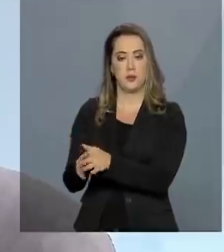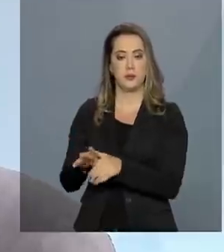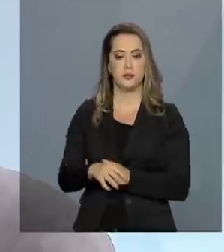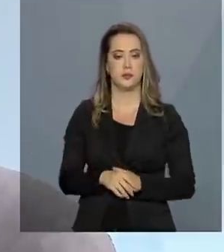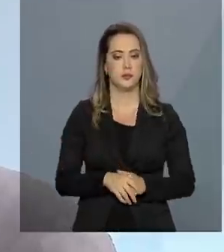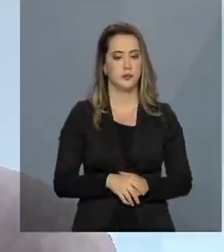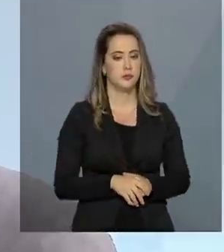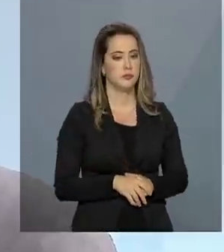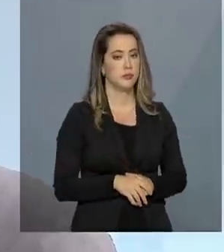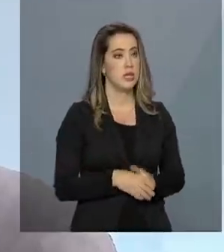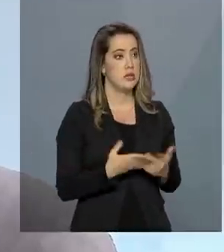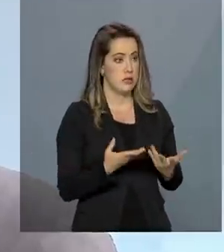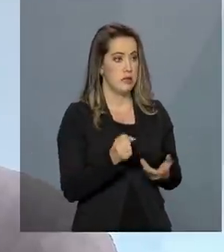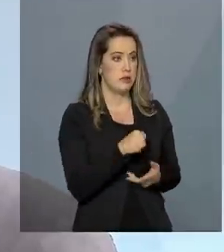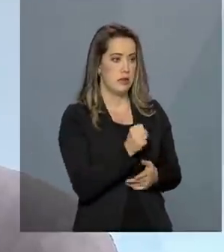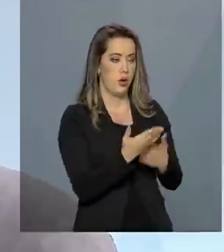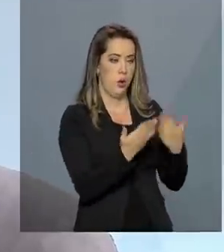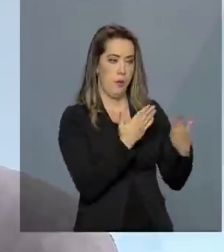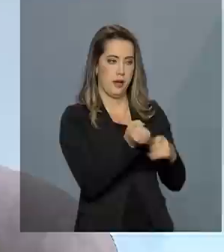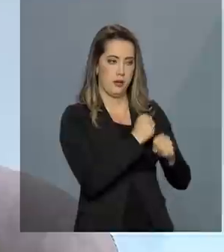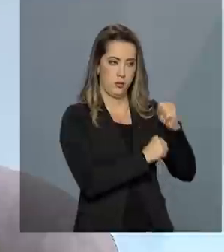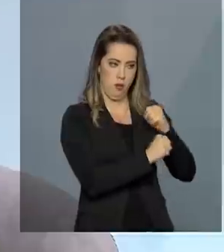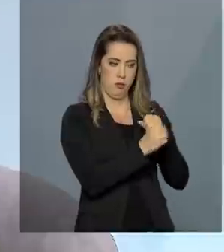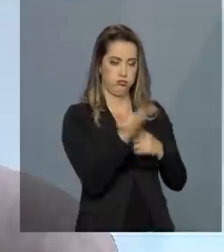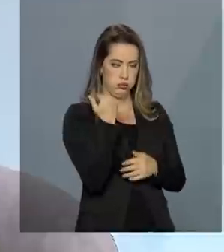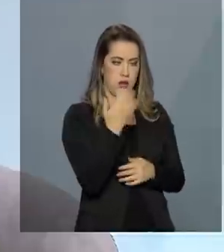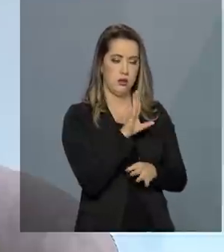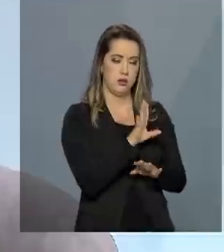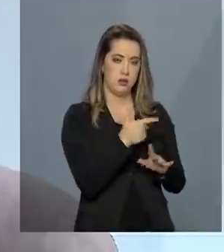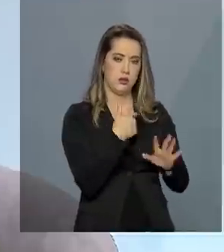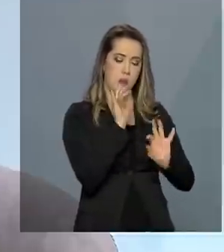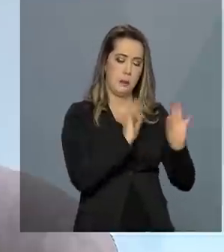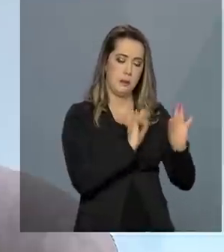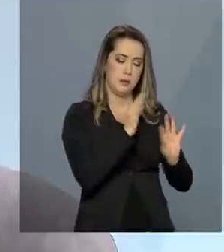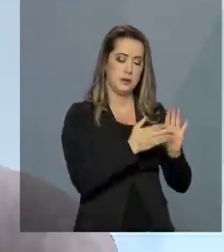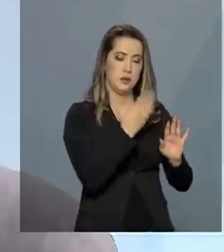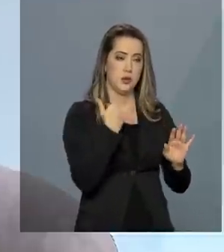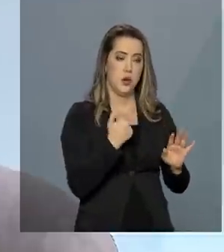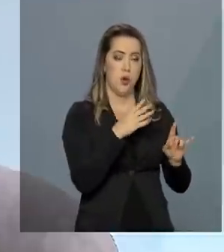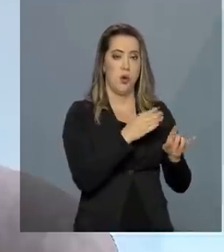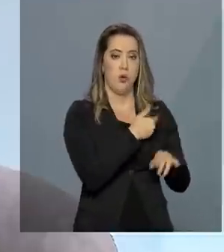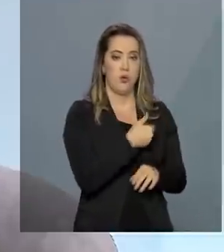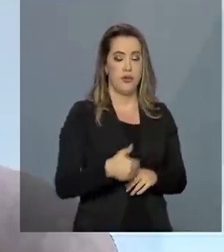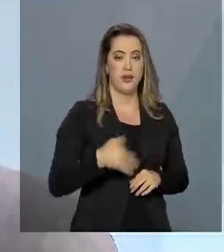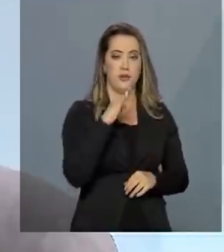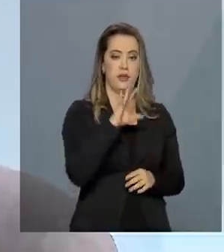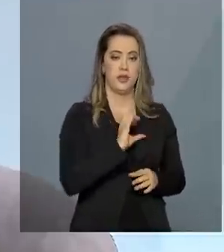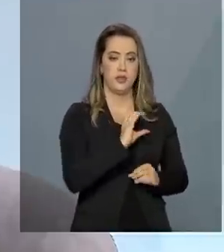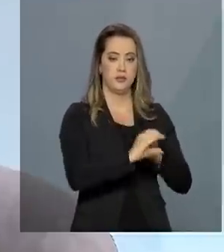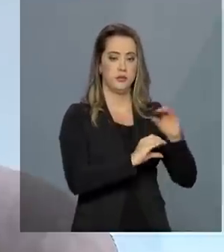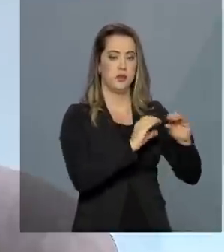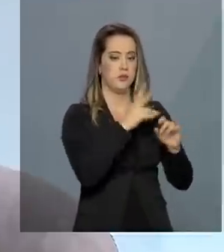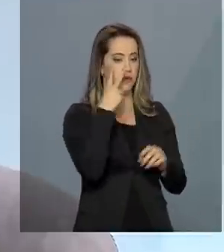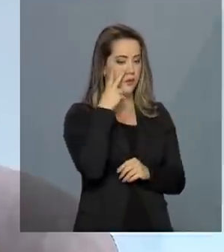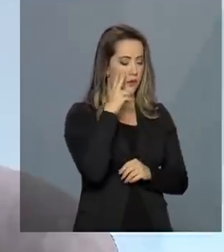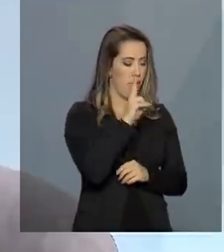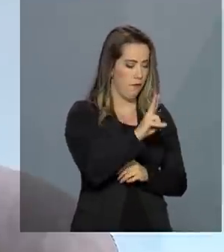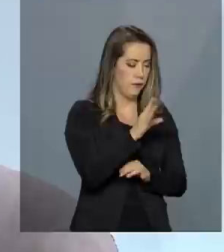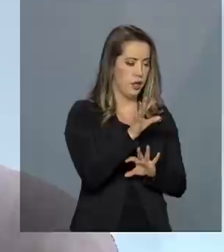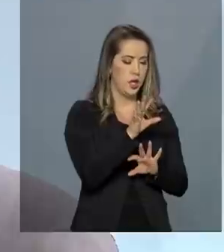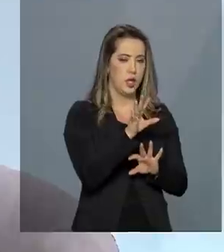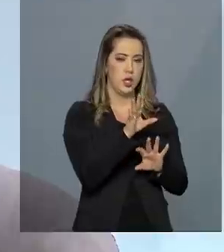modelo anterior, a complementação da União, ela era destinada segundo um critério que olhava pela